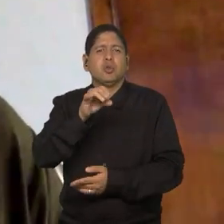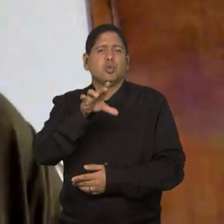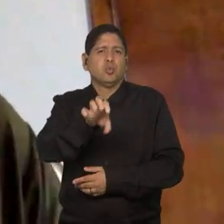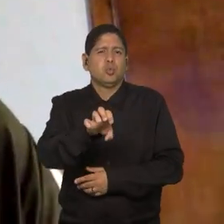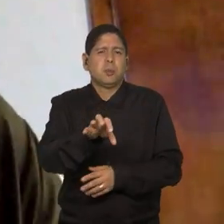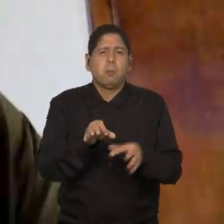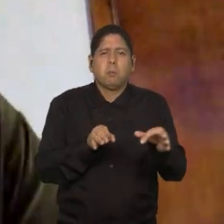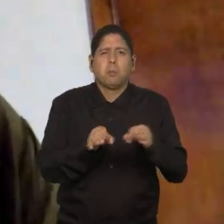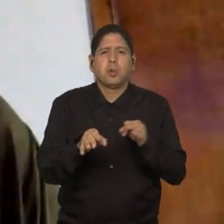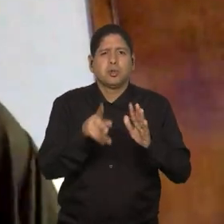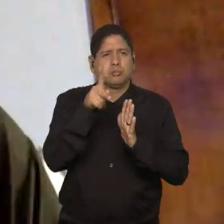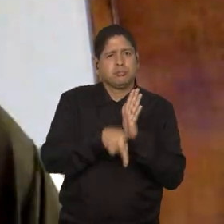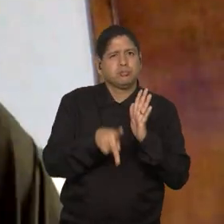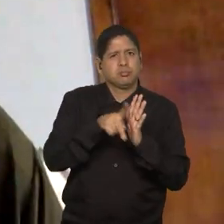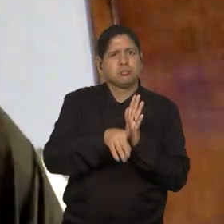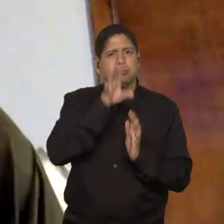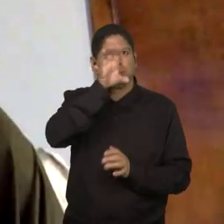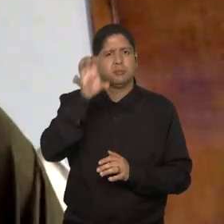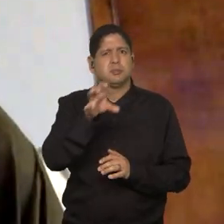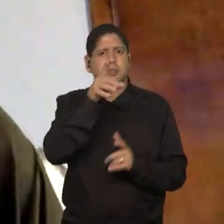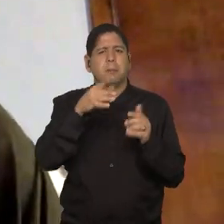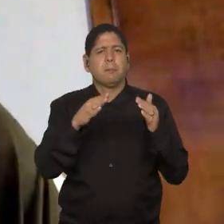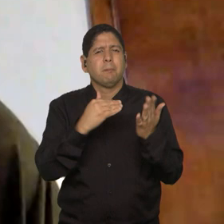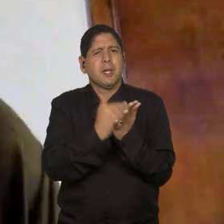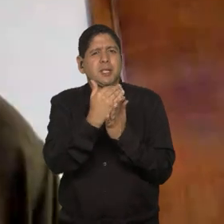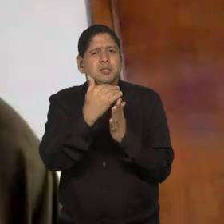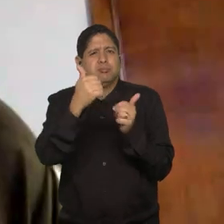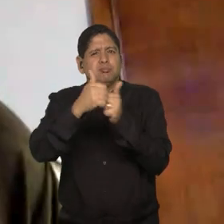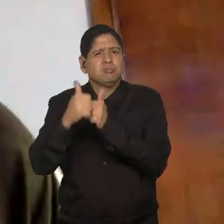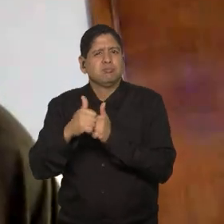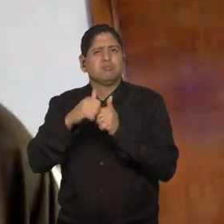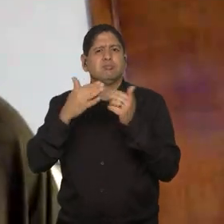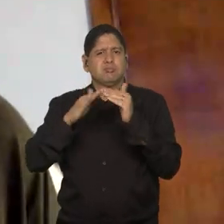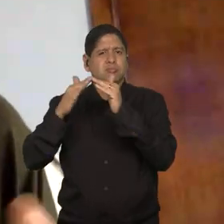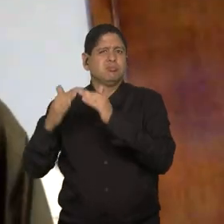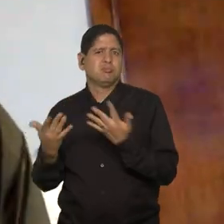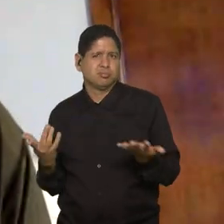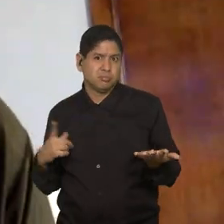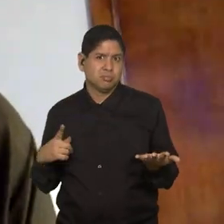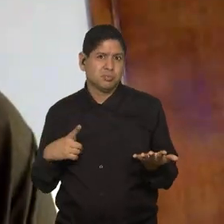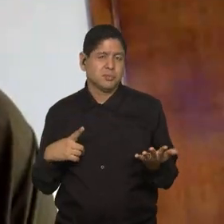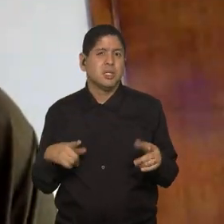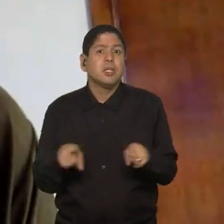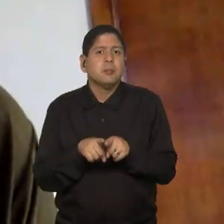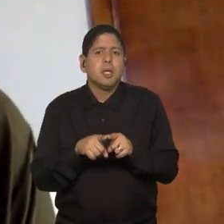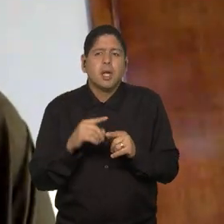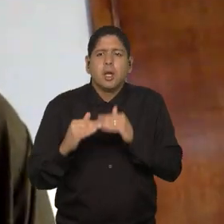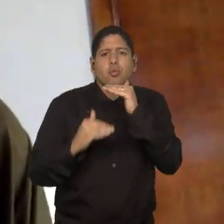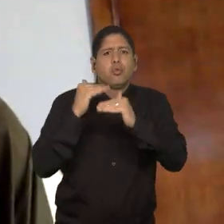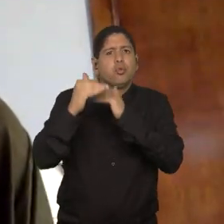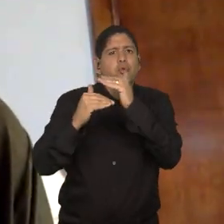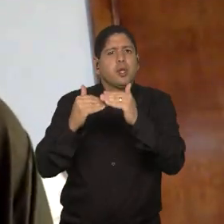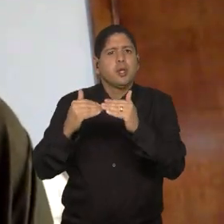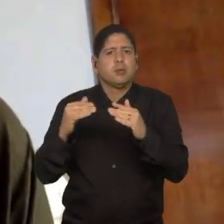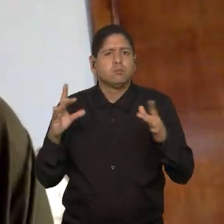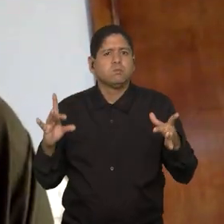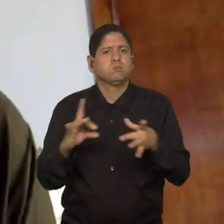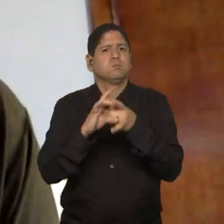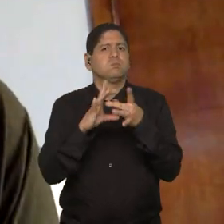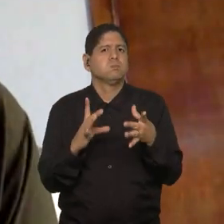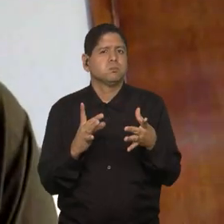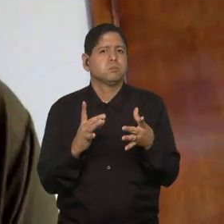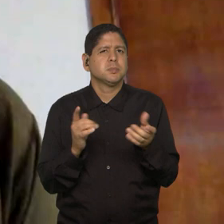projetos formais nas regiões mais periféricas. Então, é desenvolver parcerias que